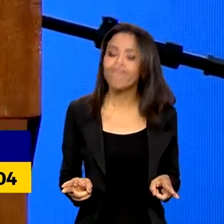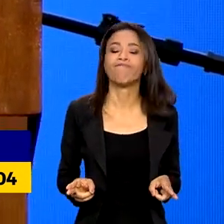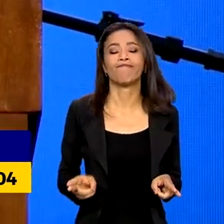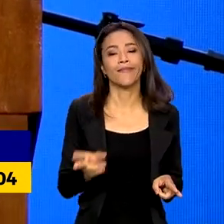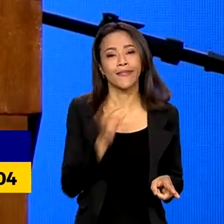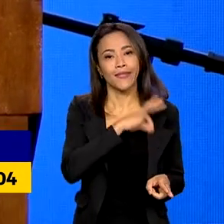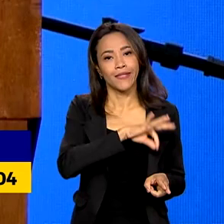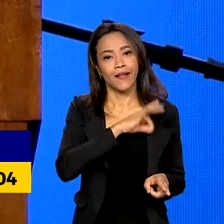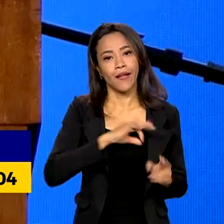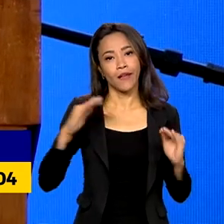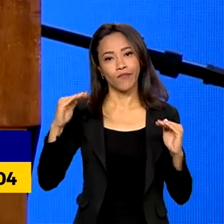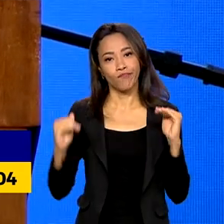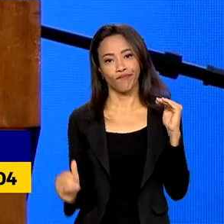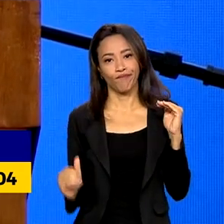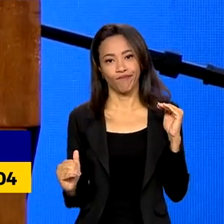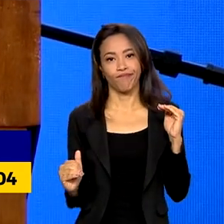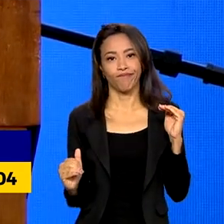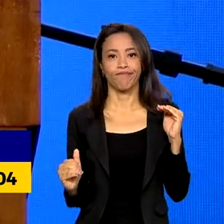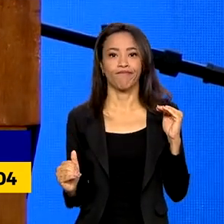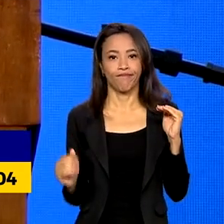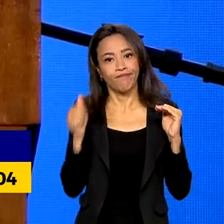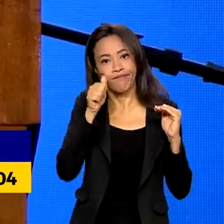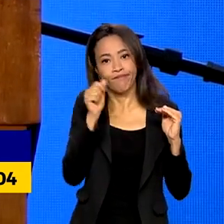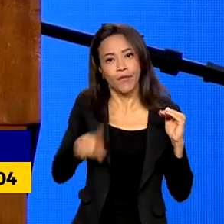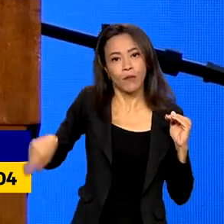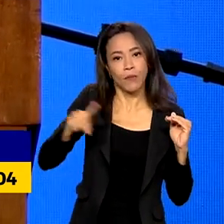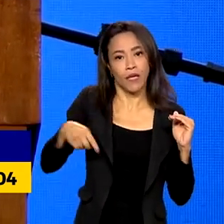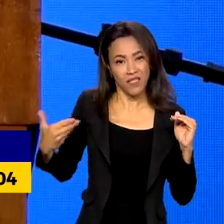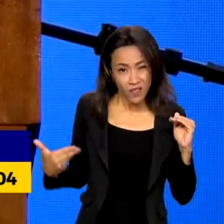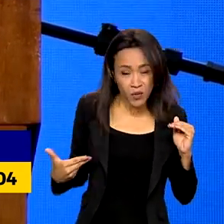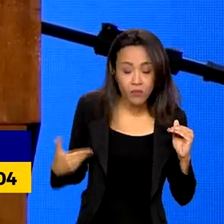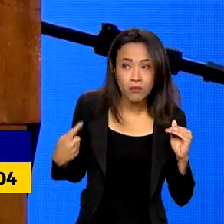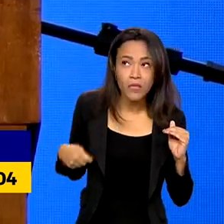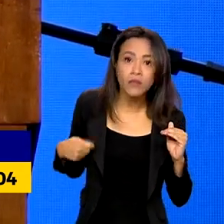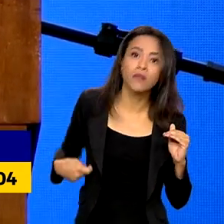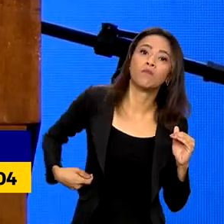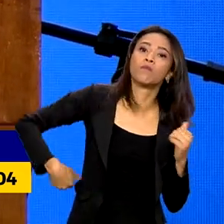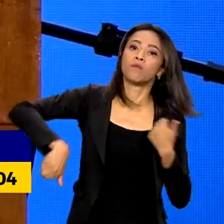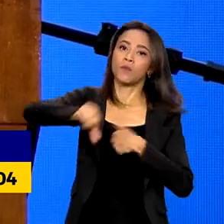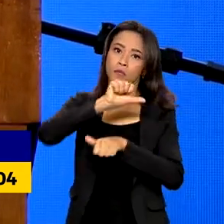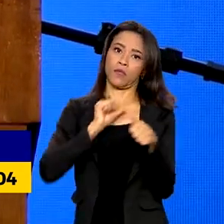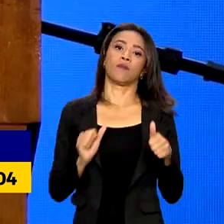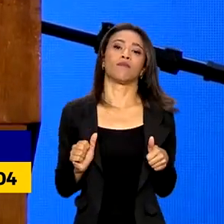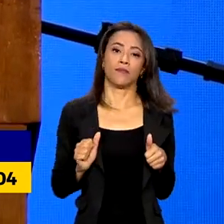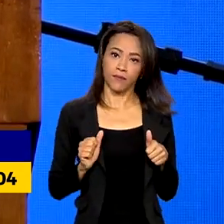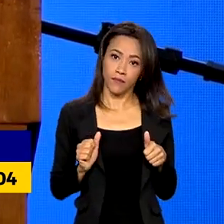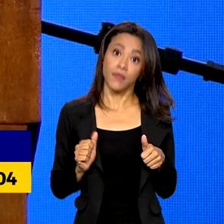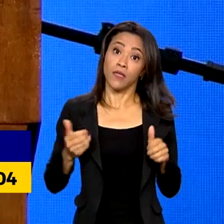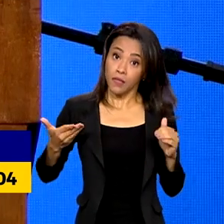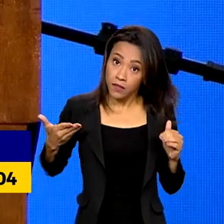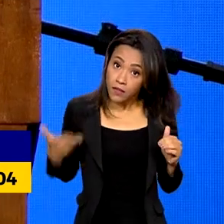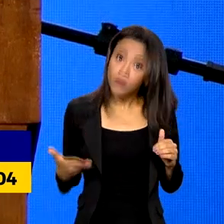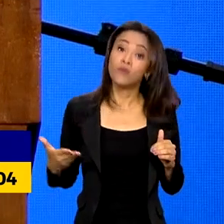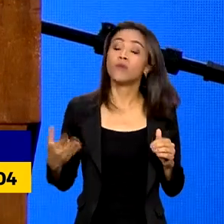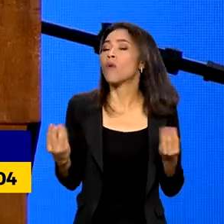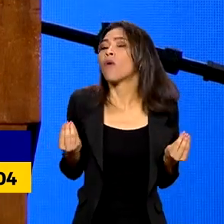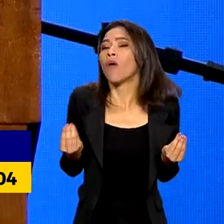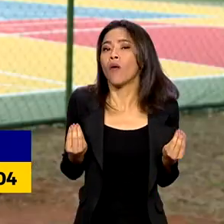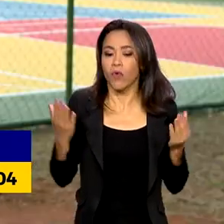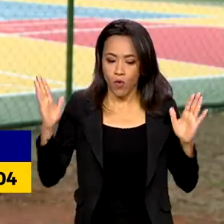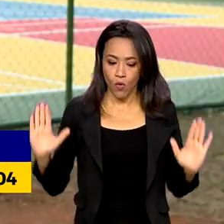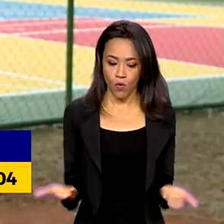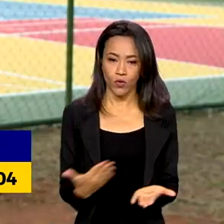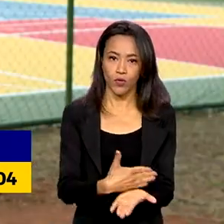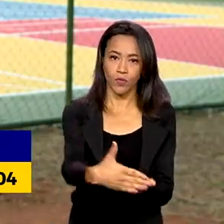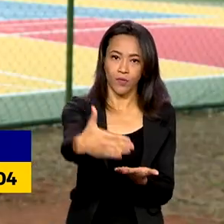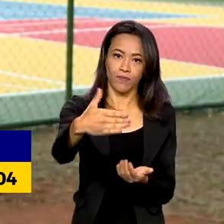salários desiguais. Essa realidade precisa mudar e ela muda a partir de hoje.